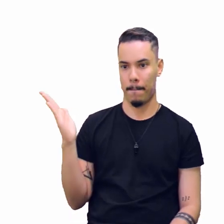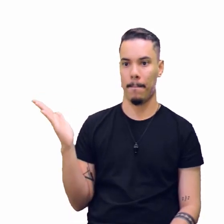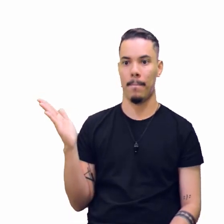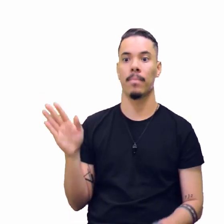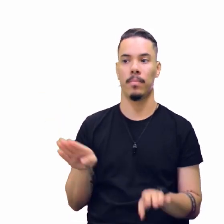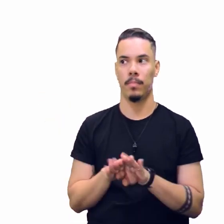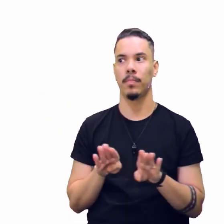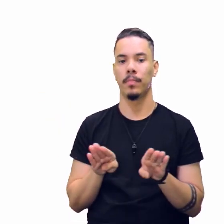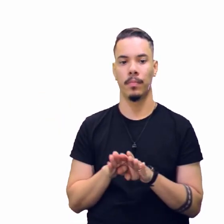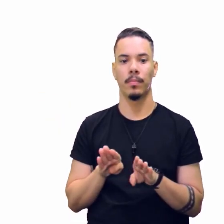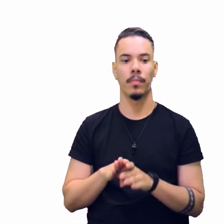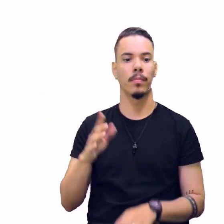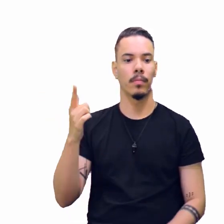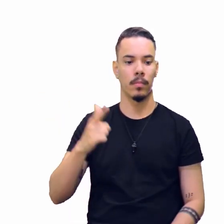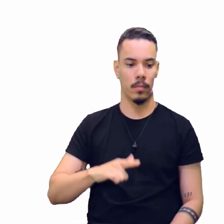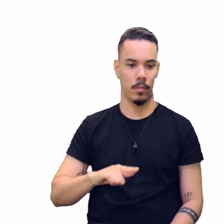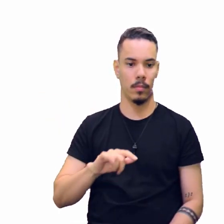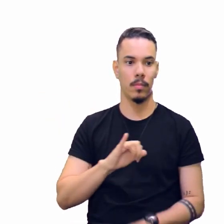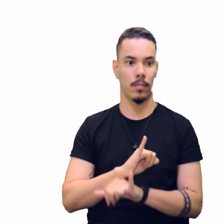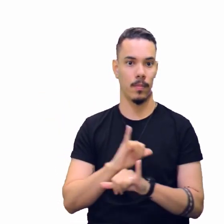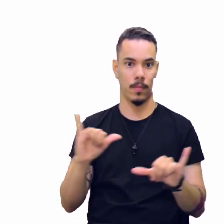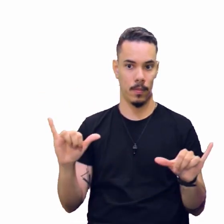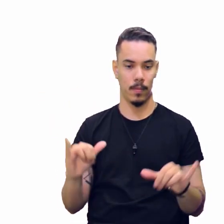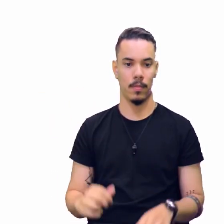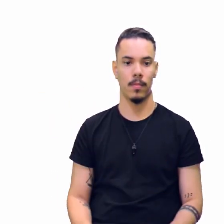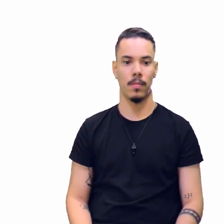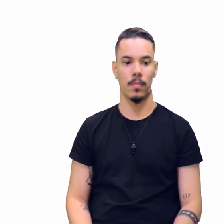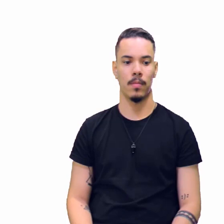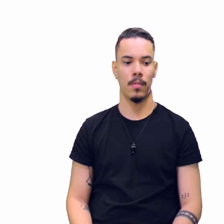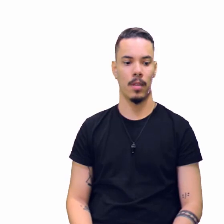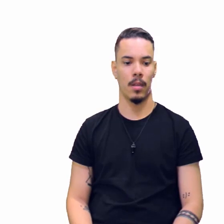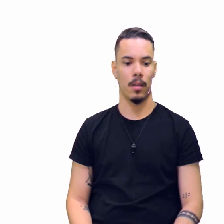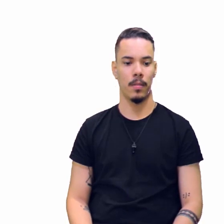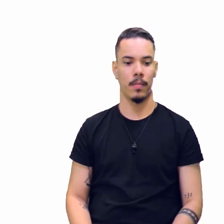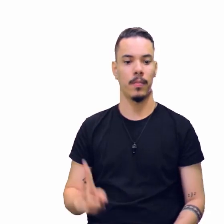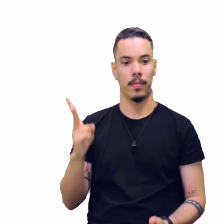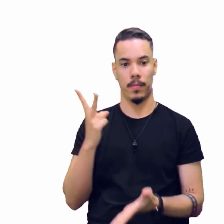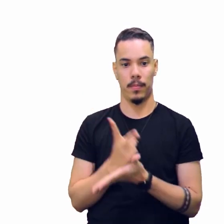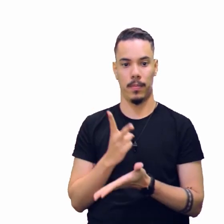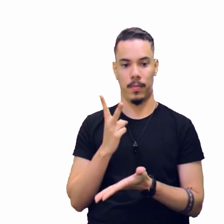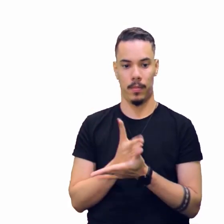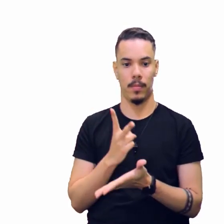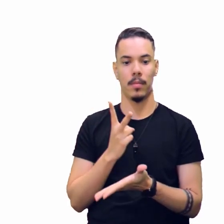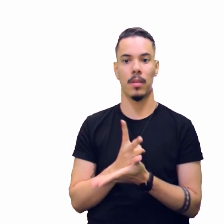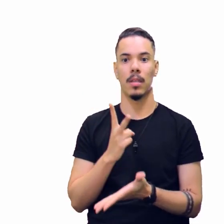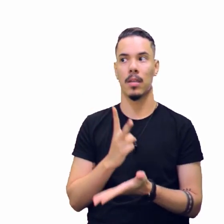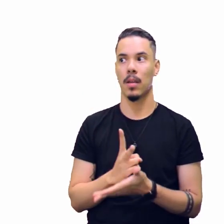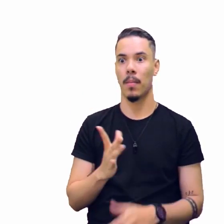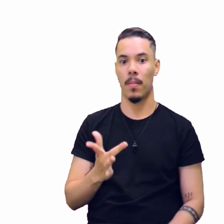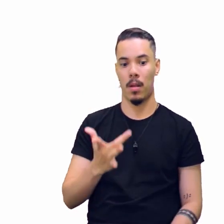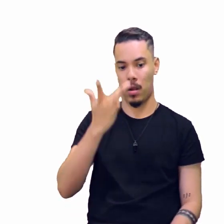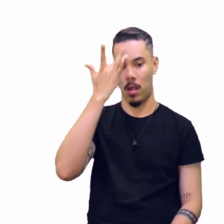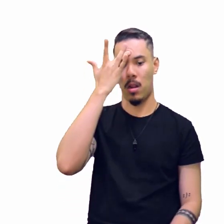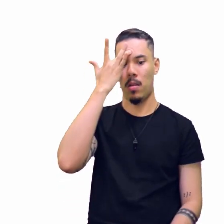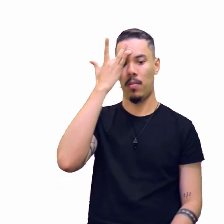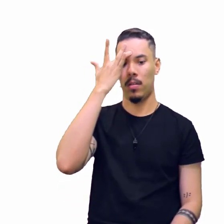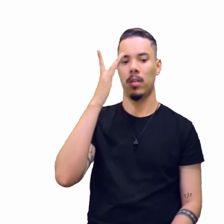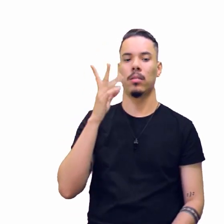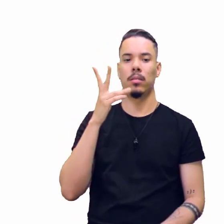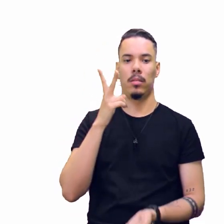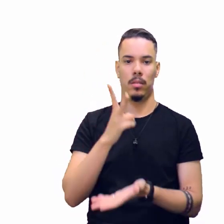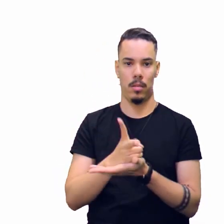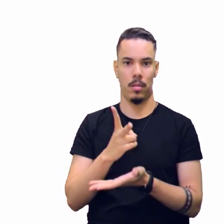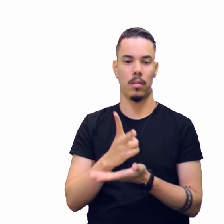também, mais notícias e reportagens. Sempre reportagem, Amadinho, coloque na mente de vocês. Sempre